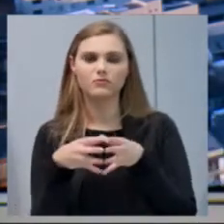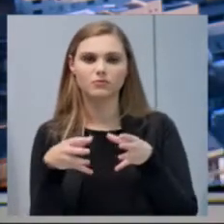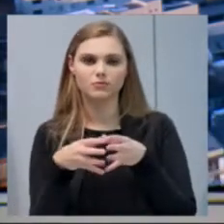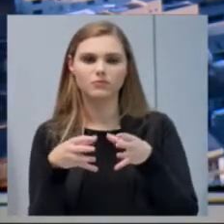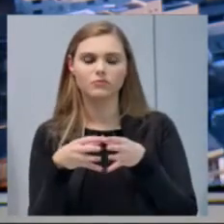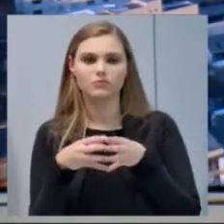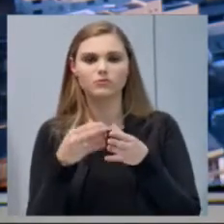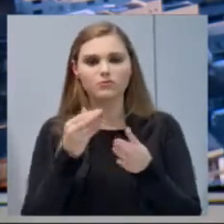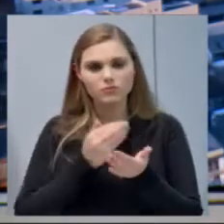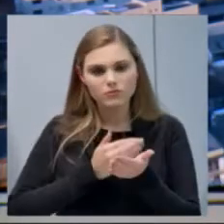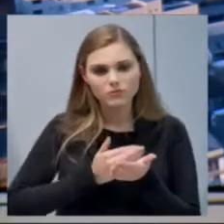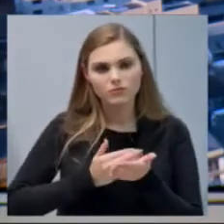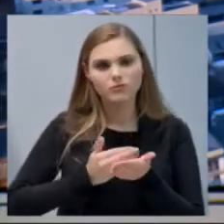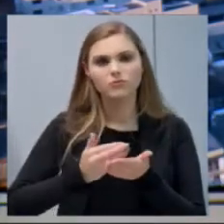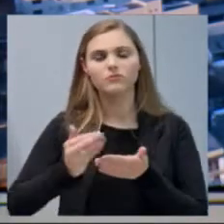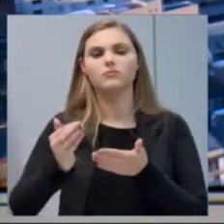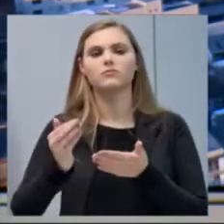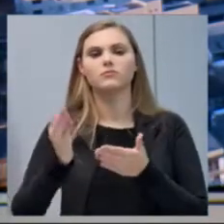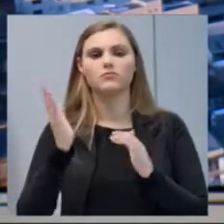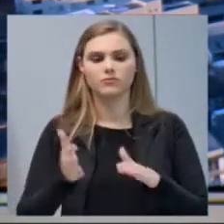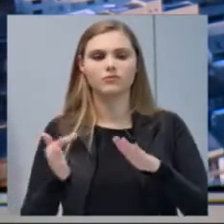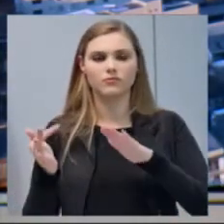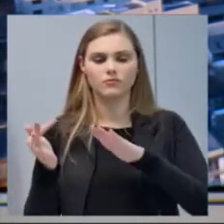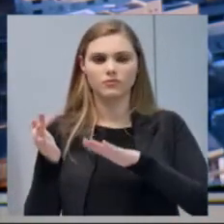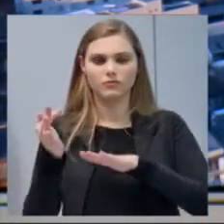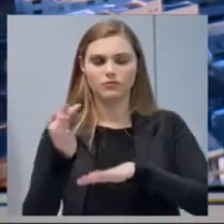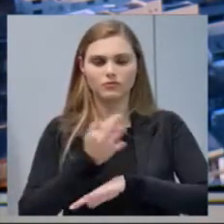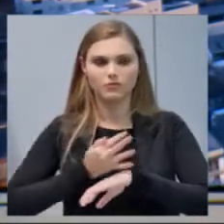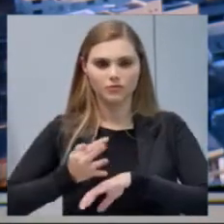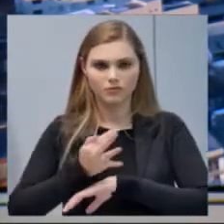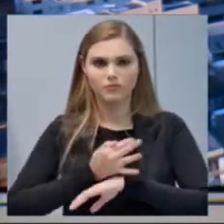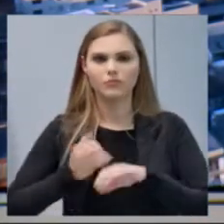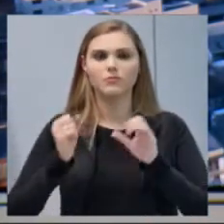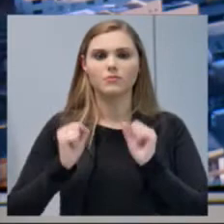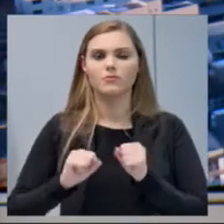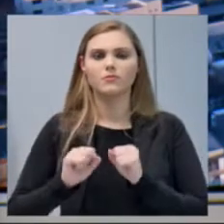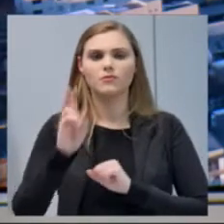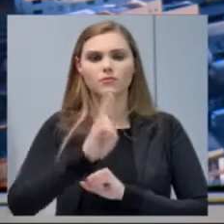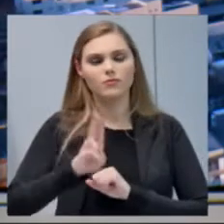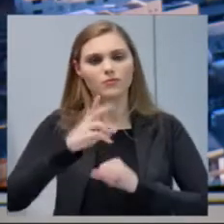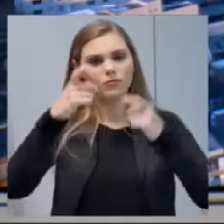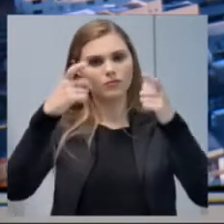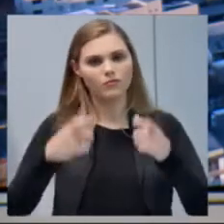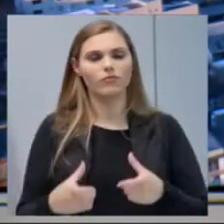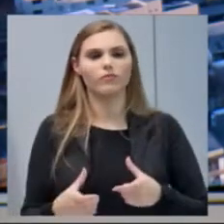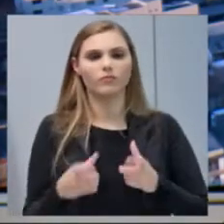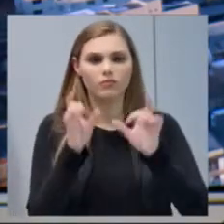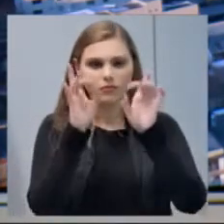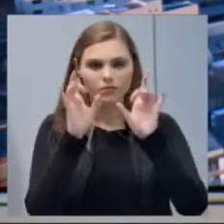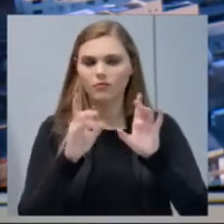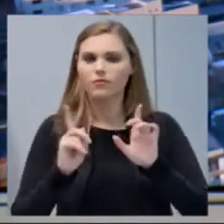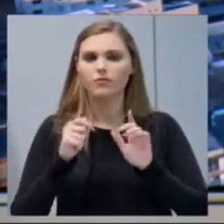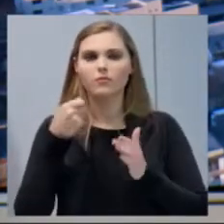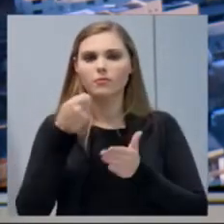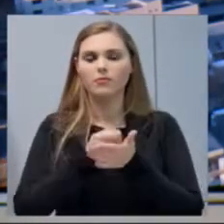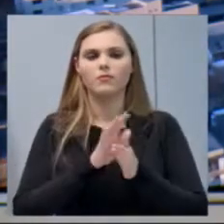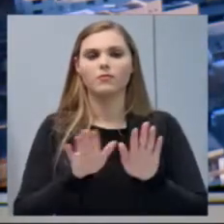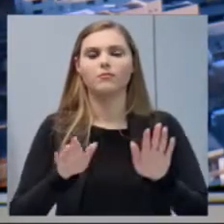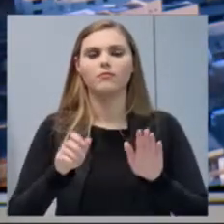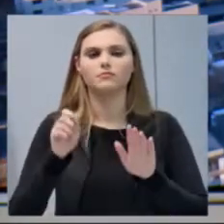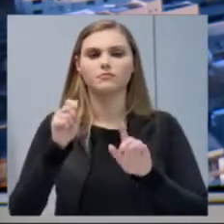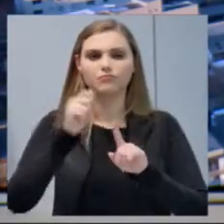implementado e formalizado agora possa usufruir de um espaço adequado e não pagar mais aluguel como vem pagando